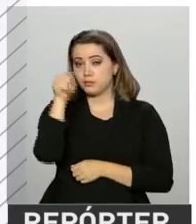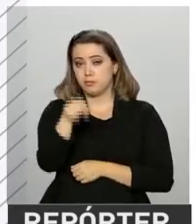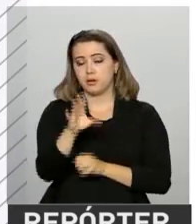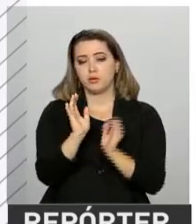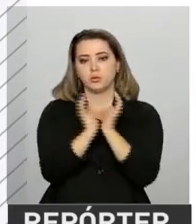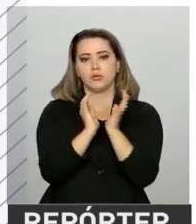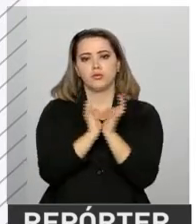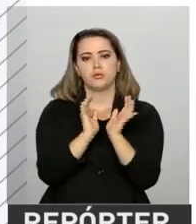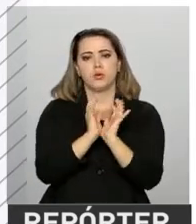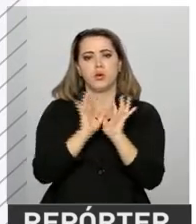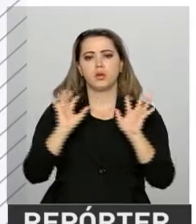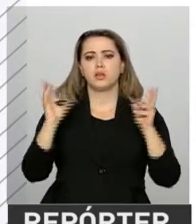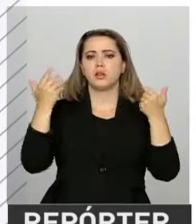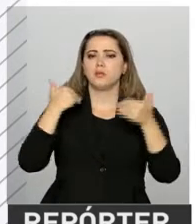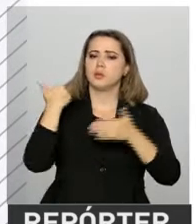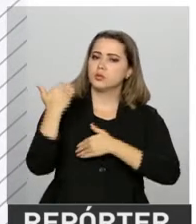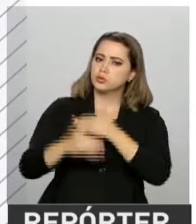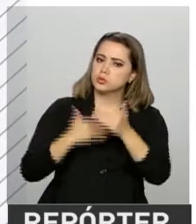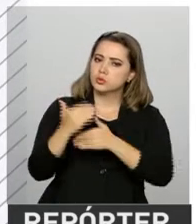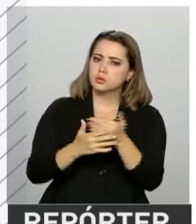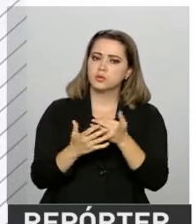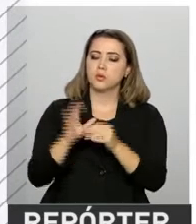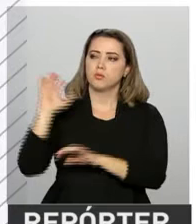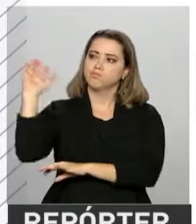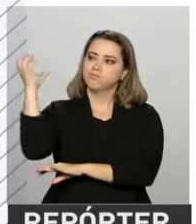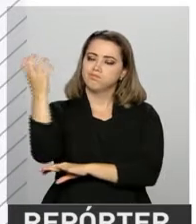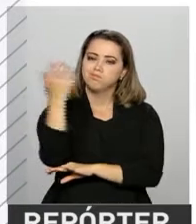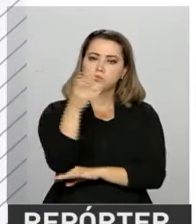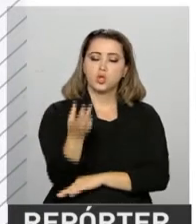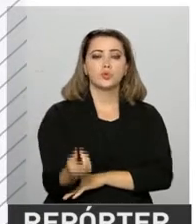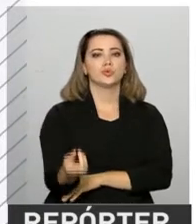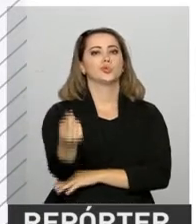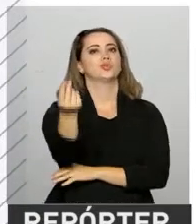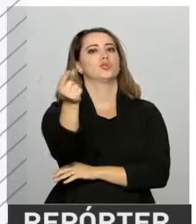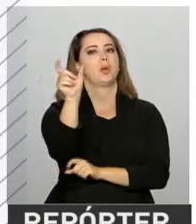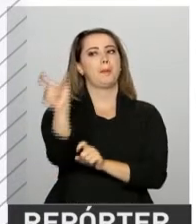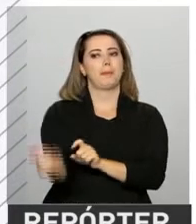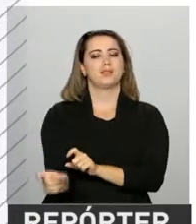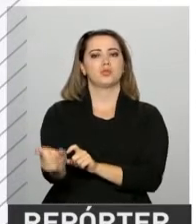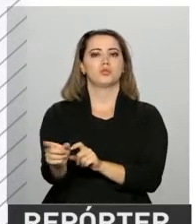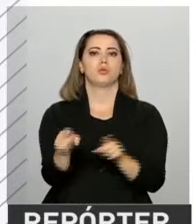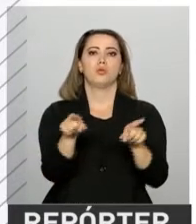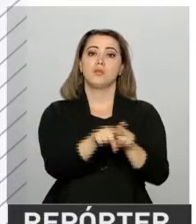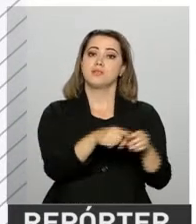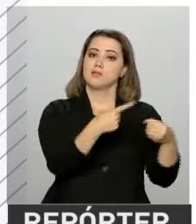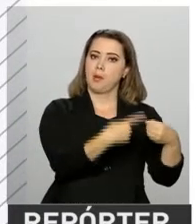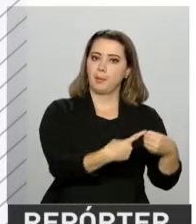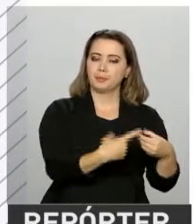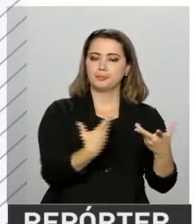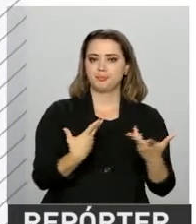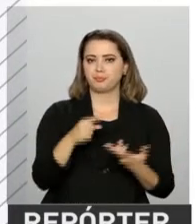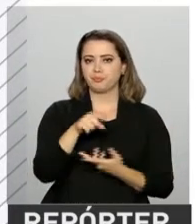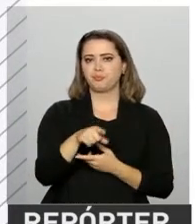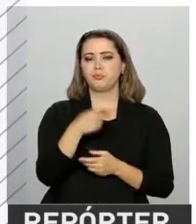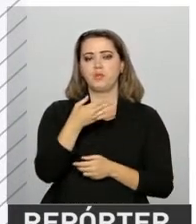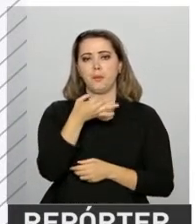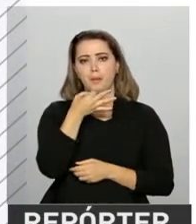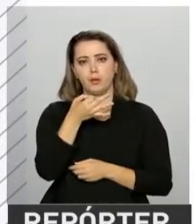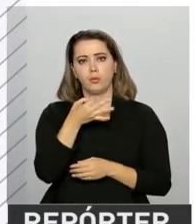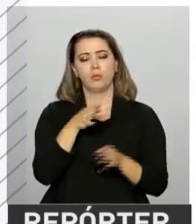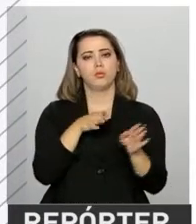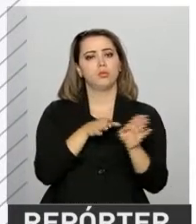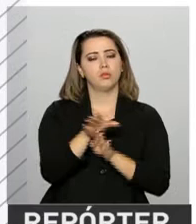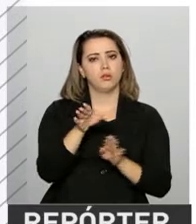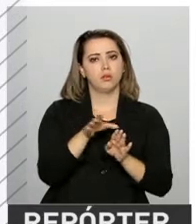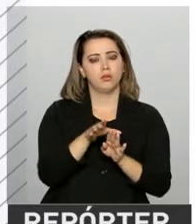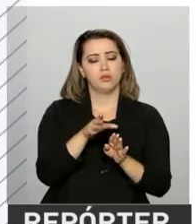Clima, desenvolvimento, ecossistemas, finanças, pessoas e urbano. Os comentários e perguntas são lidos